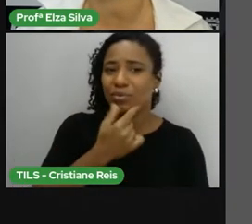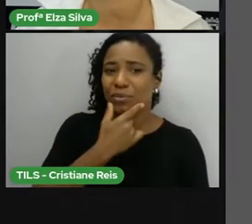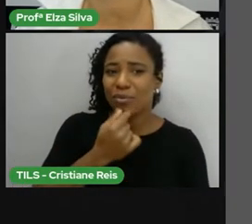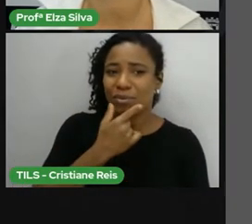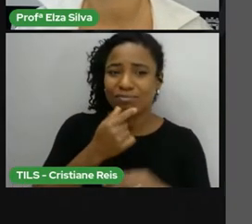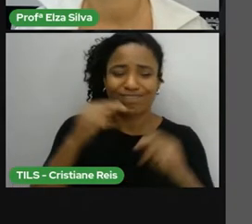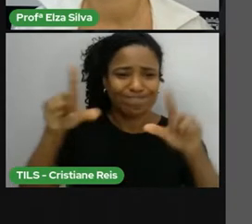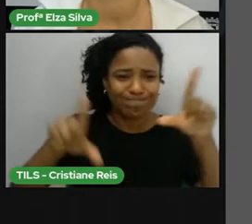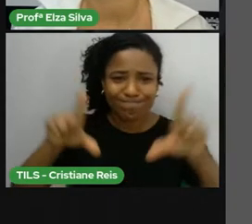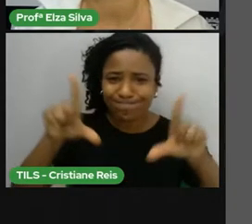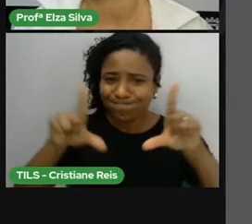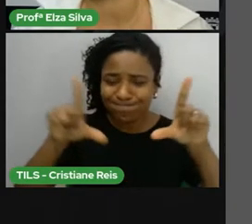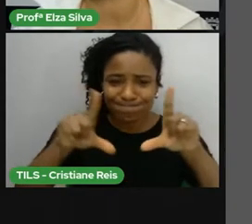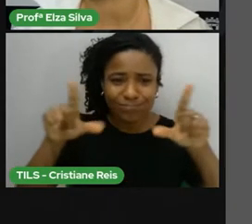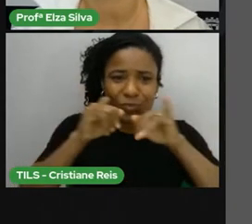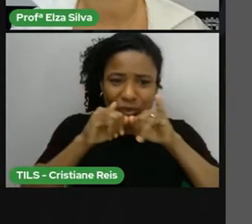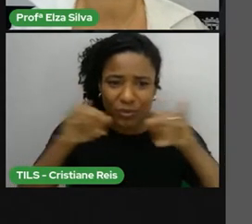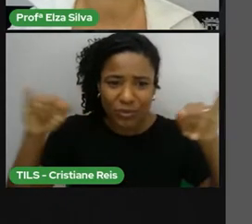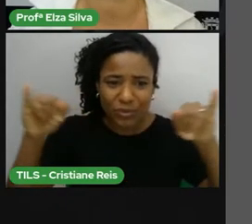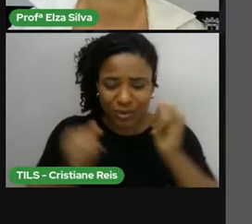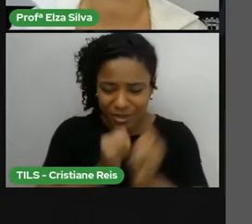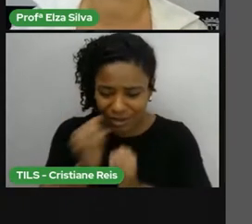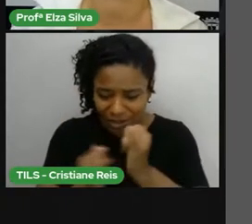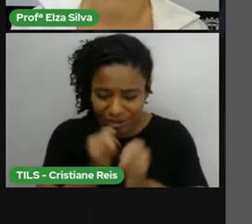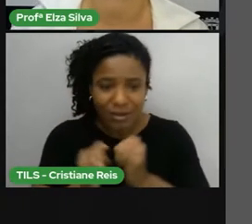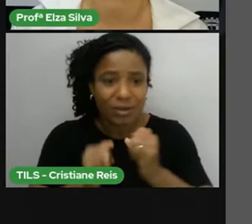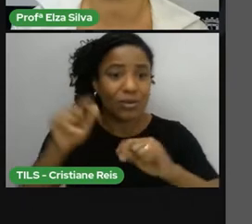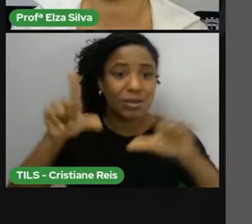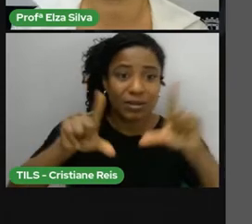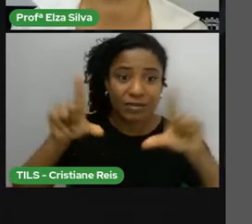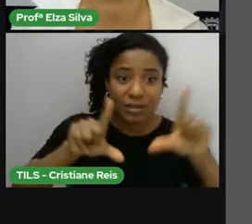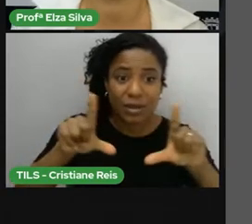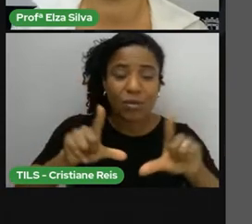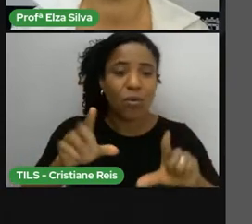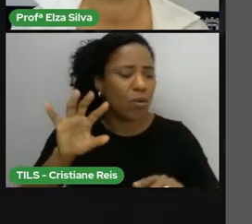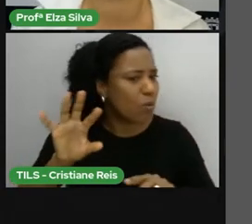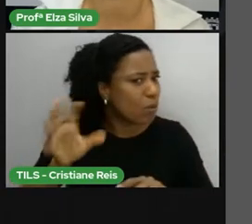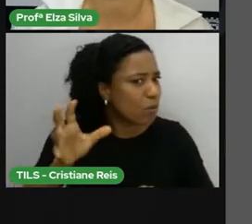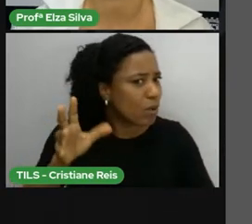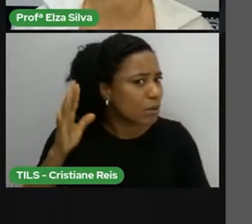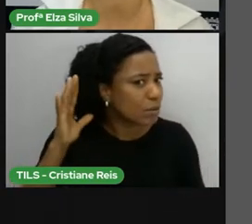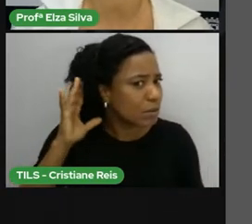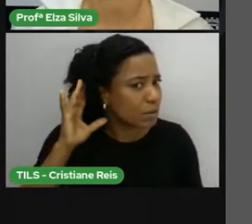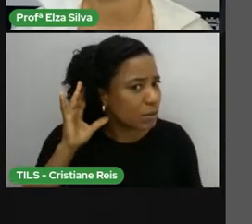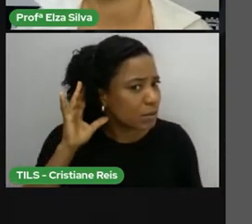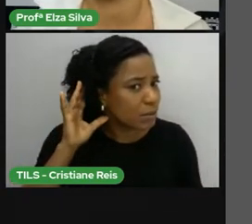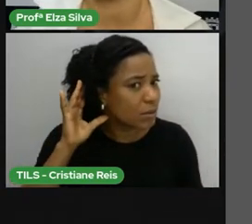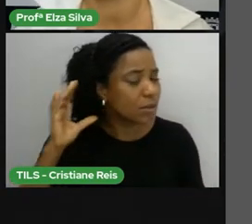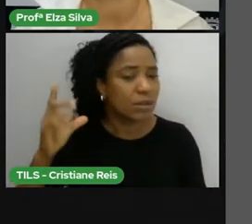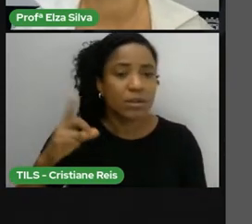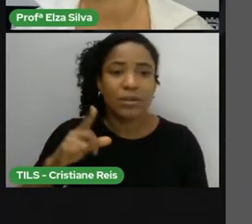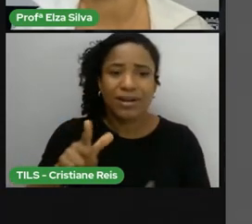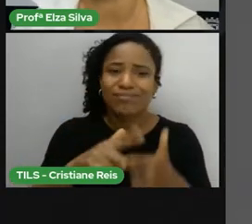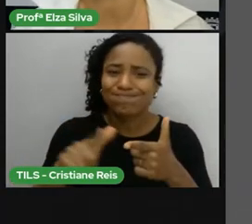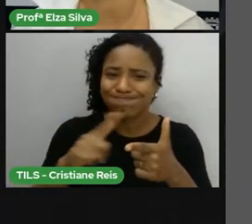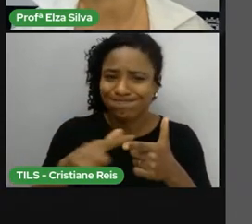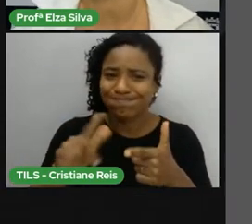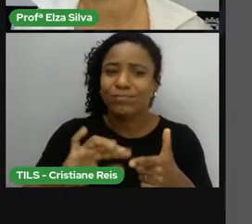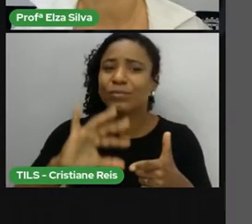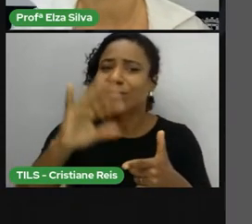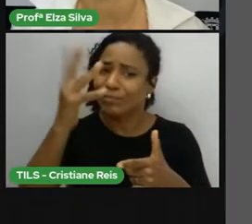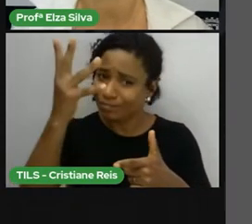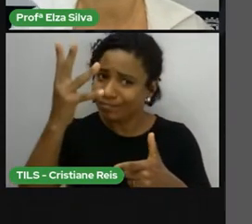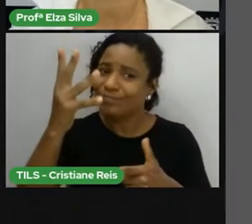noticiário, seja pela internet, pela televisão ou pelo rádio, sobre esse problema que os Estados